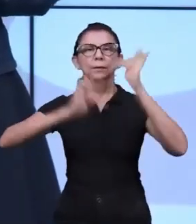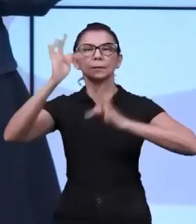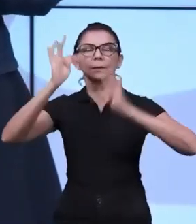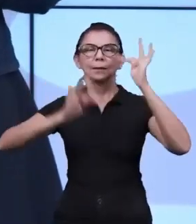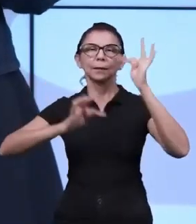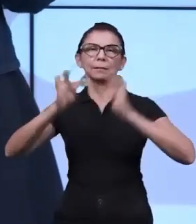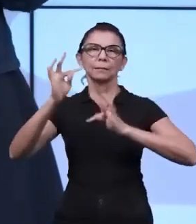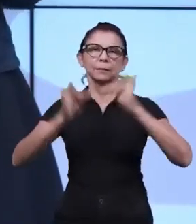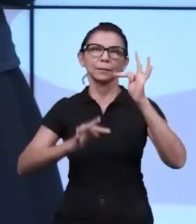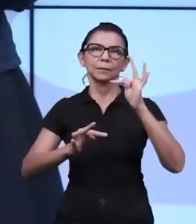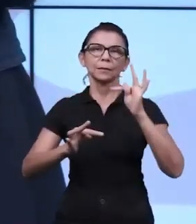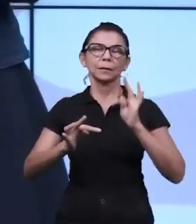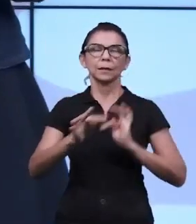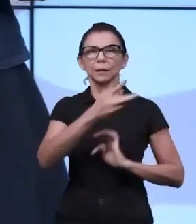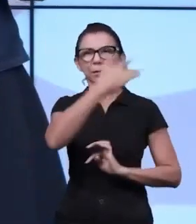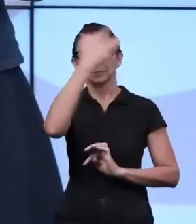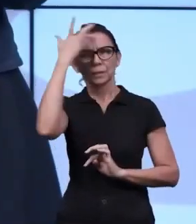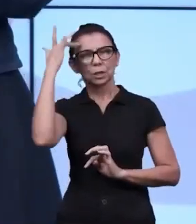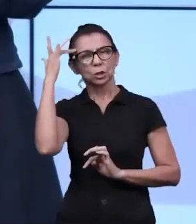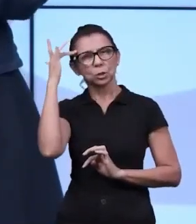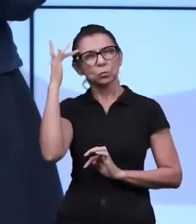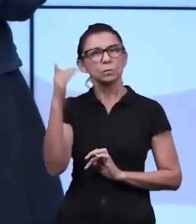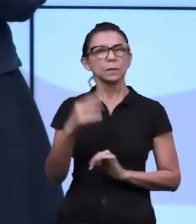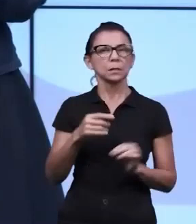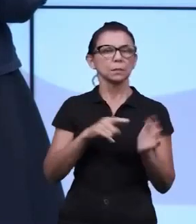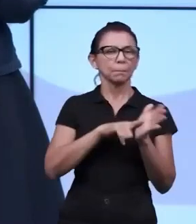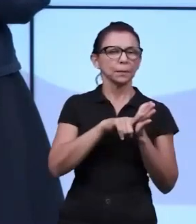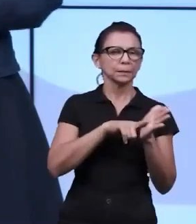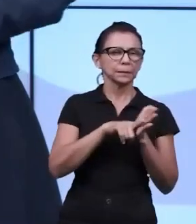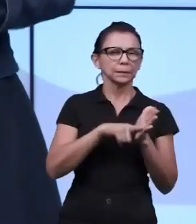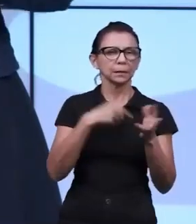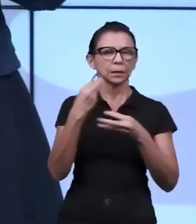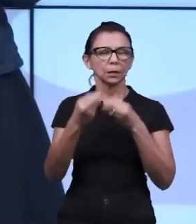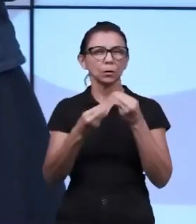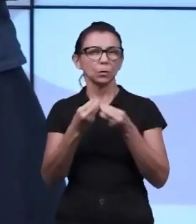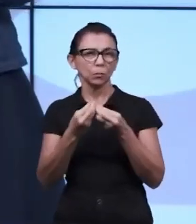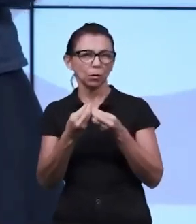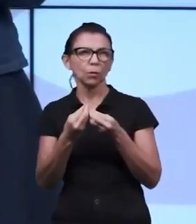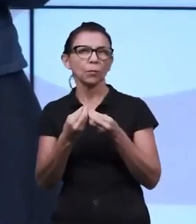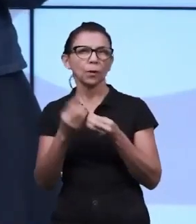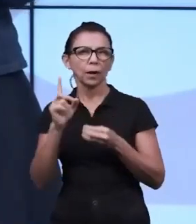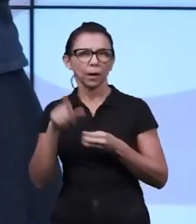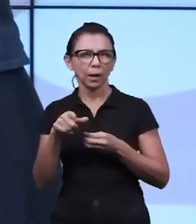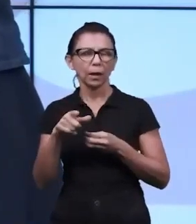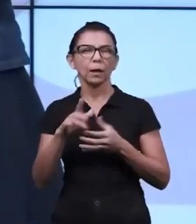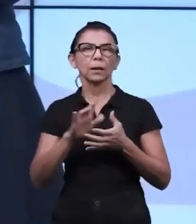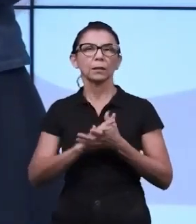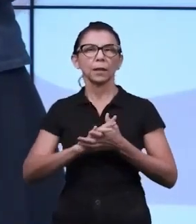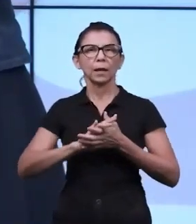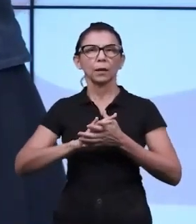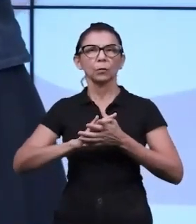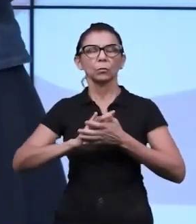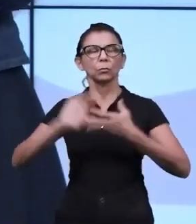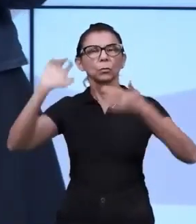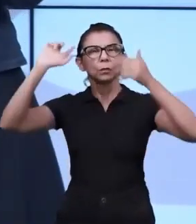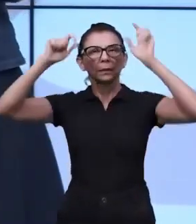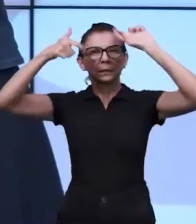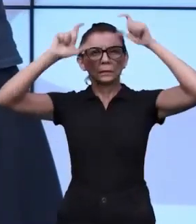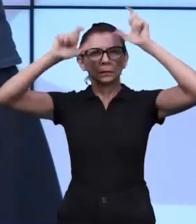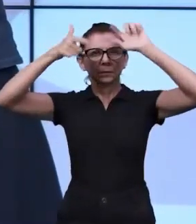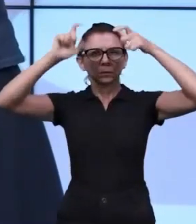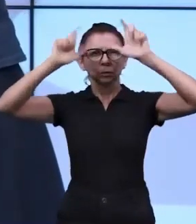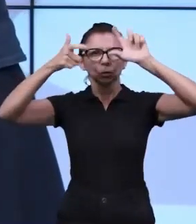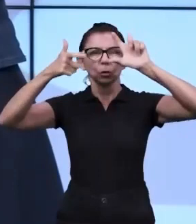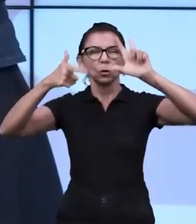pais da criança precisam se informar, entender como funciona aquele transtorno, buscar os profissionais corretos